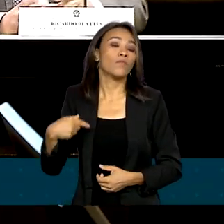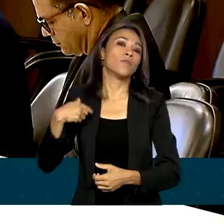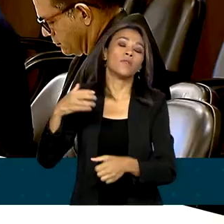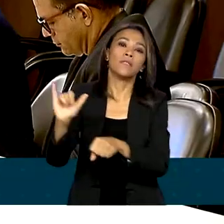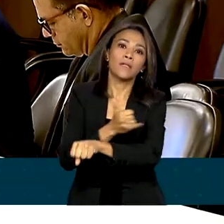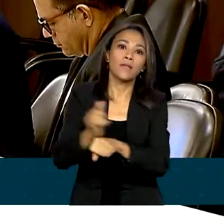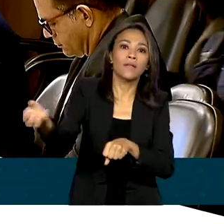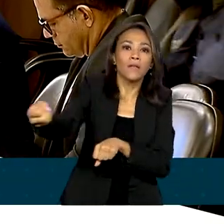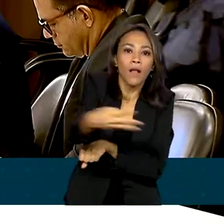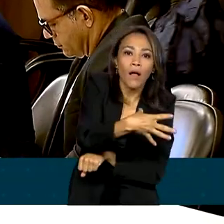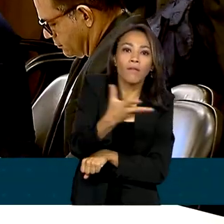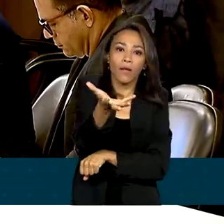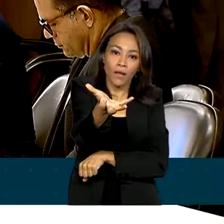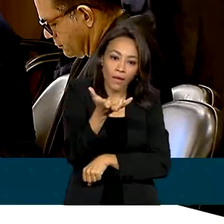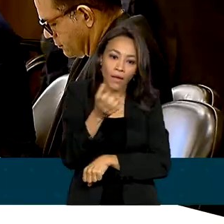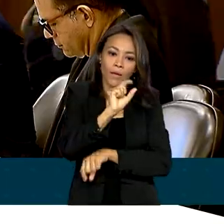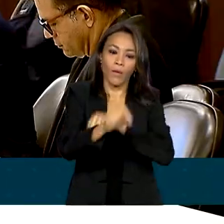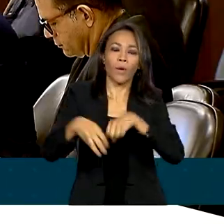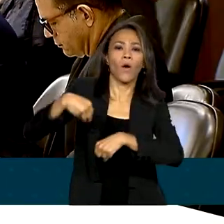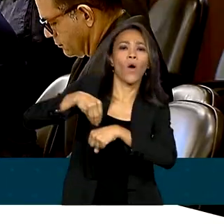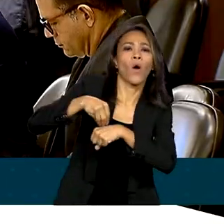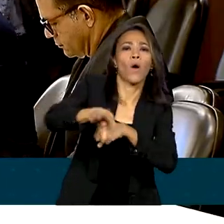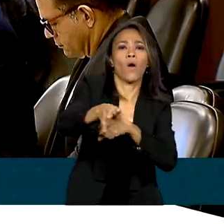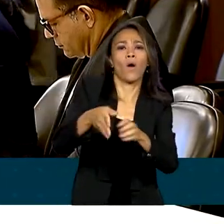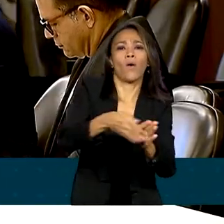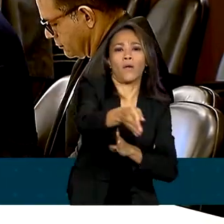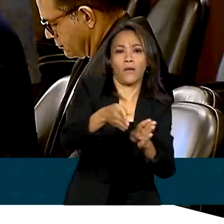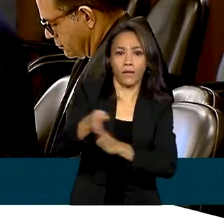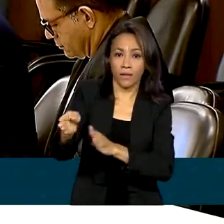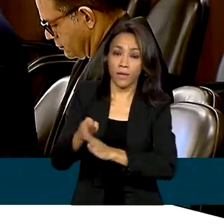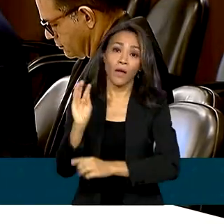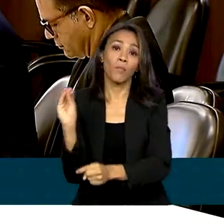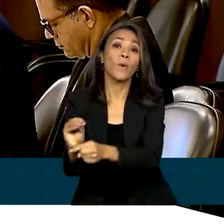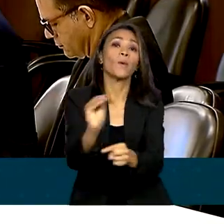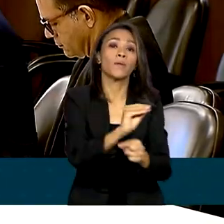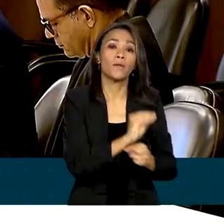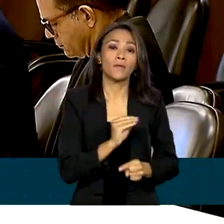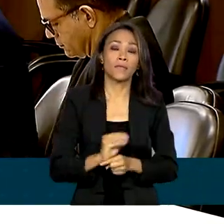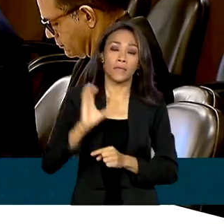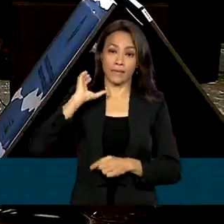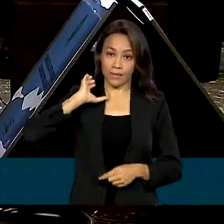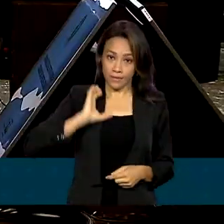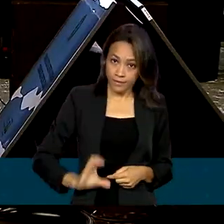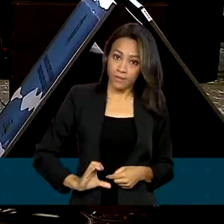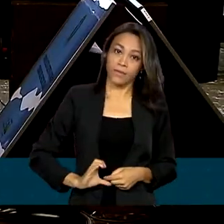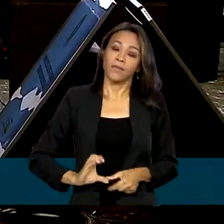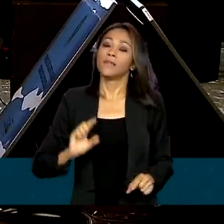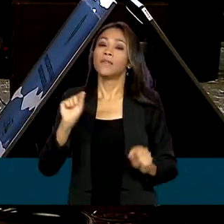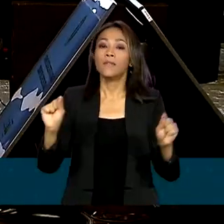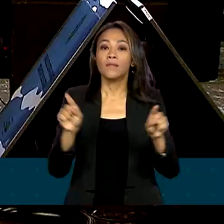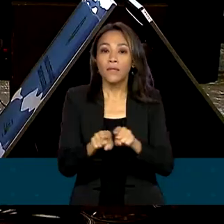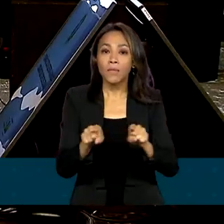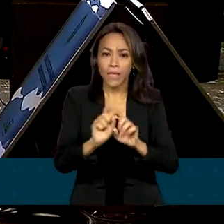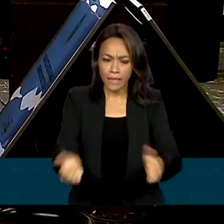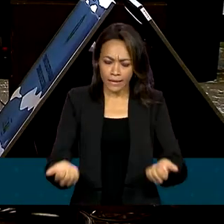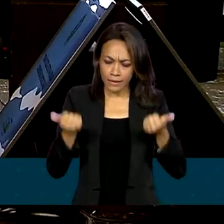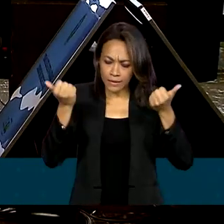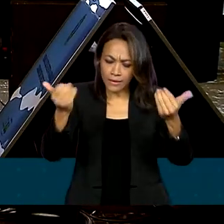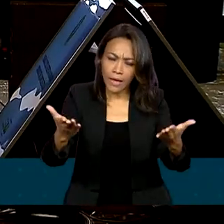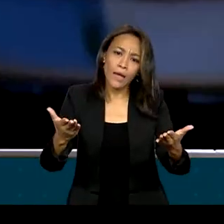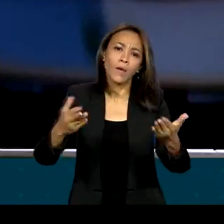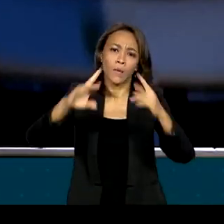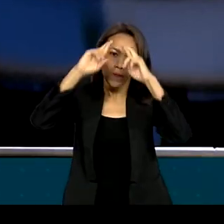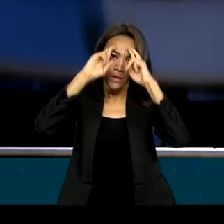quer direcionar o trabalho na proteção da cidadania e no resgate da dignidade de cada